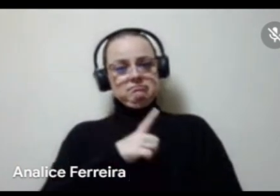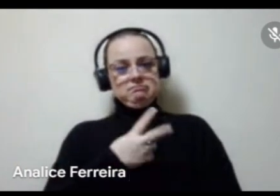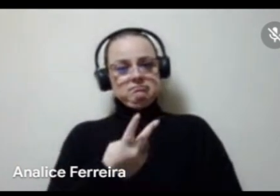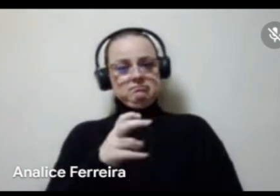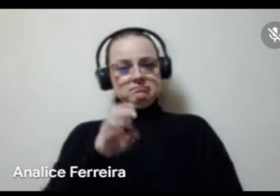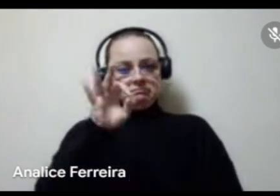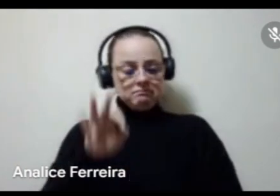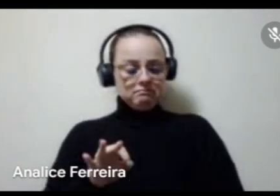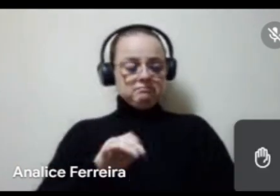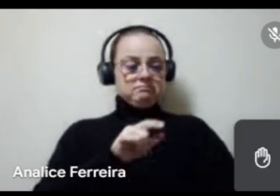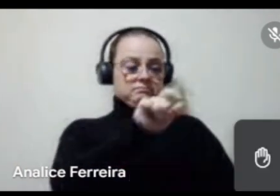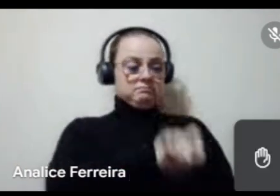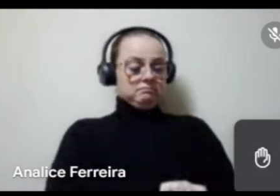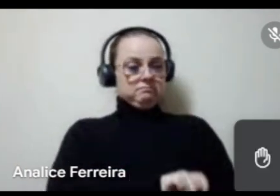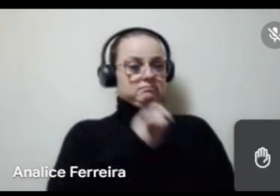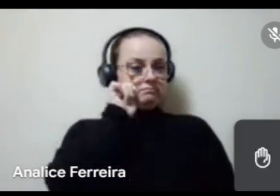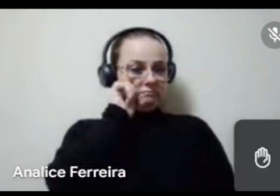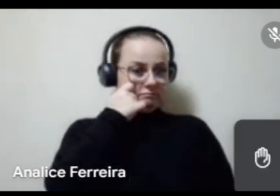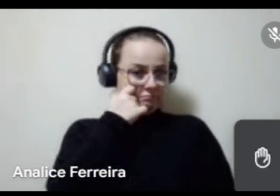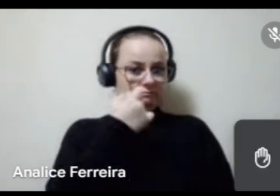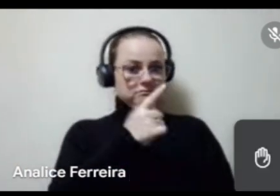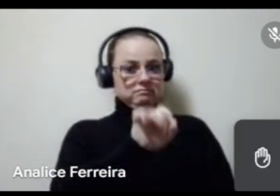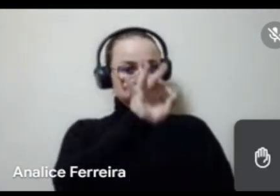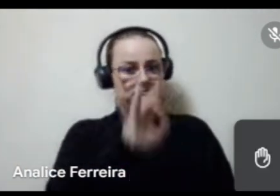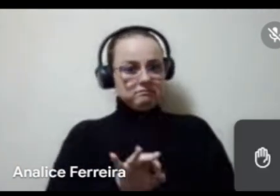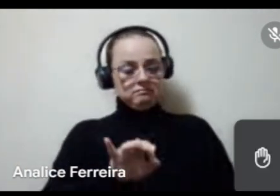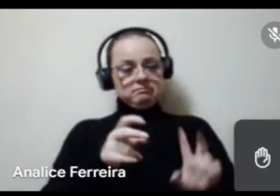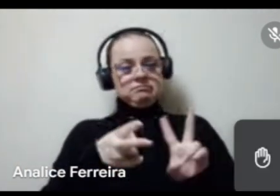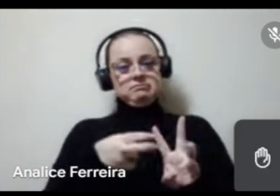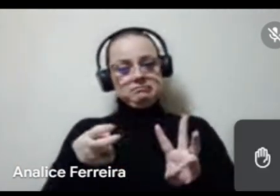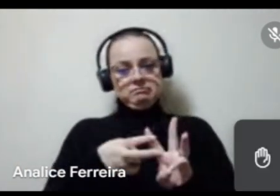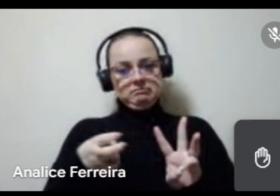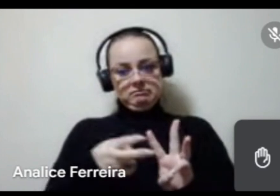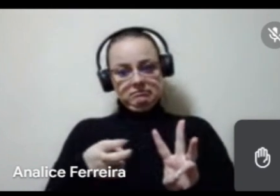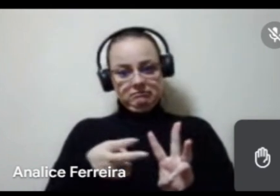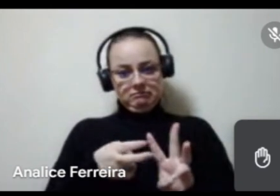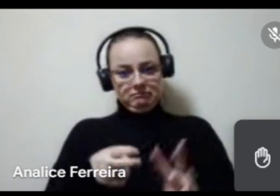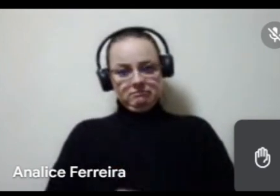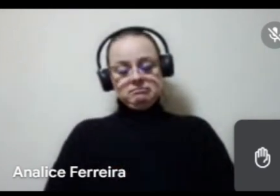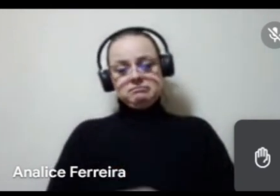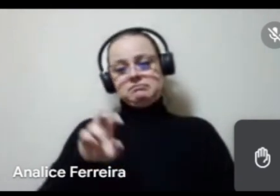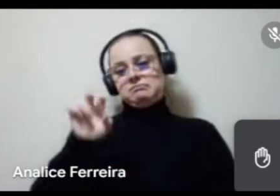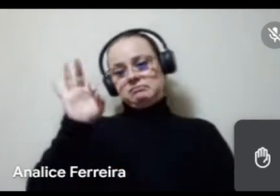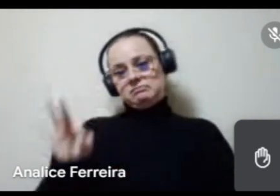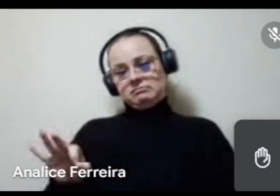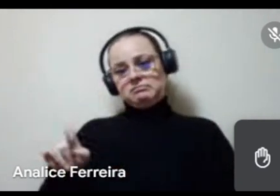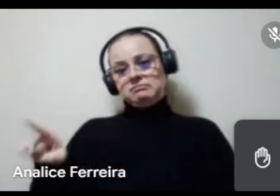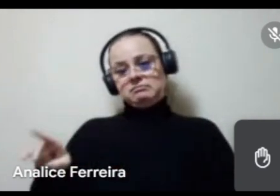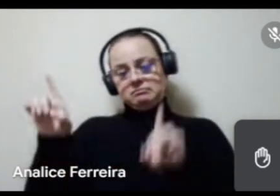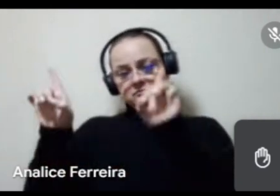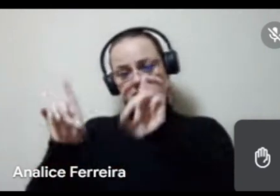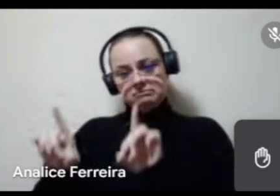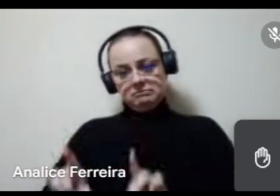para pessoas negras, 10% para pessoas indígenas, e 5% para pessoas com deficiência,